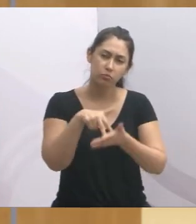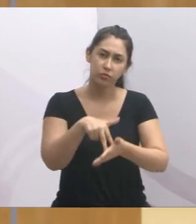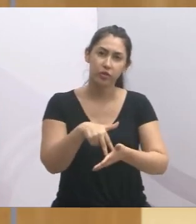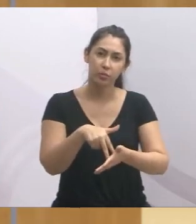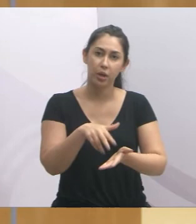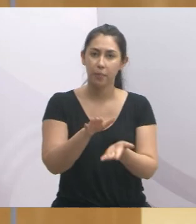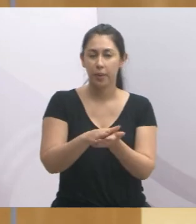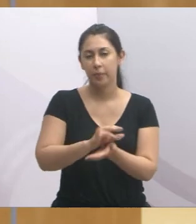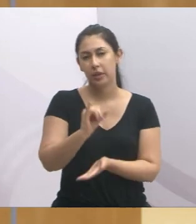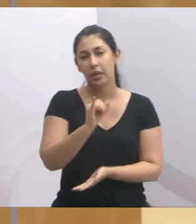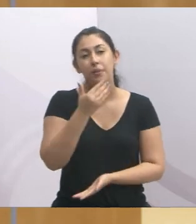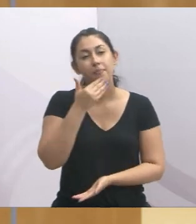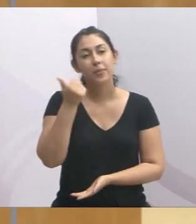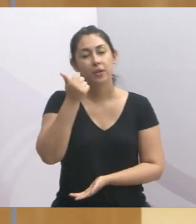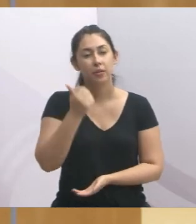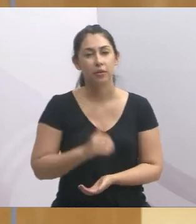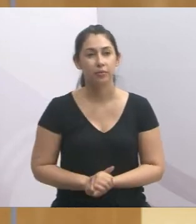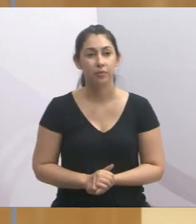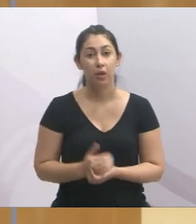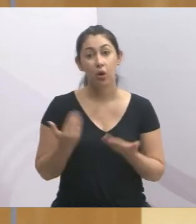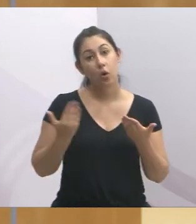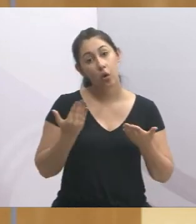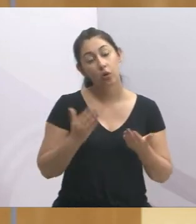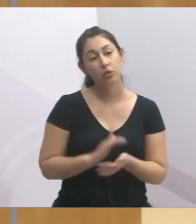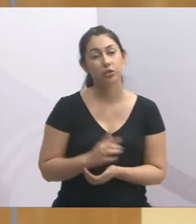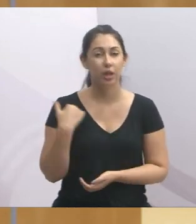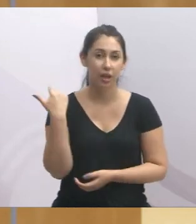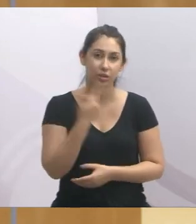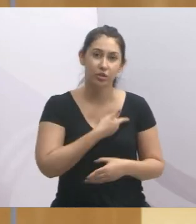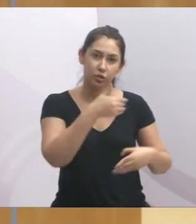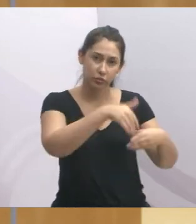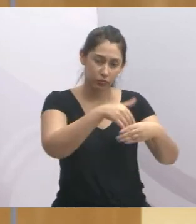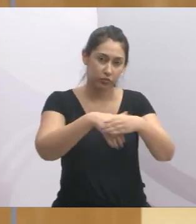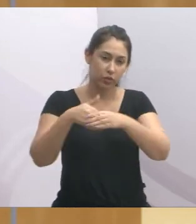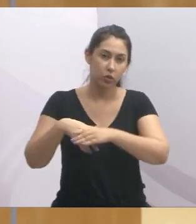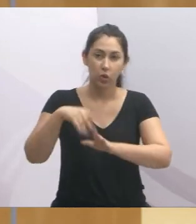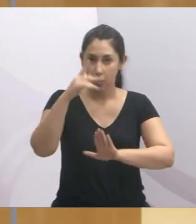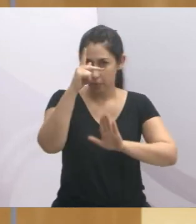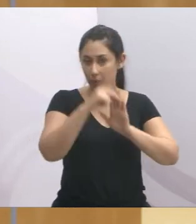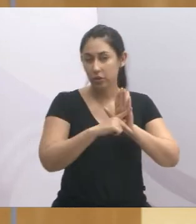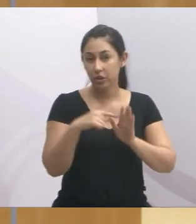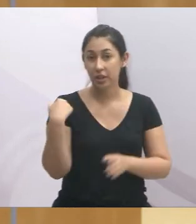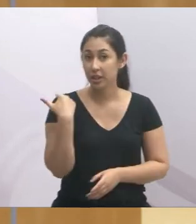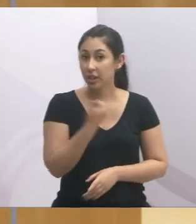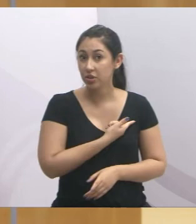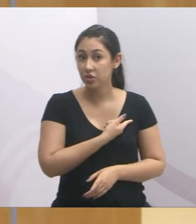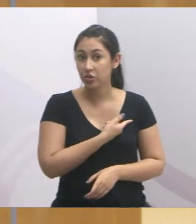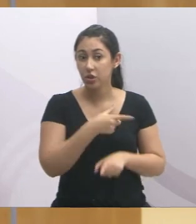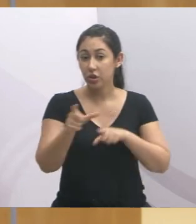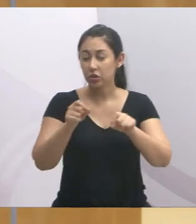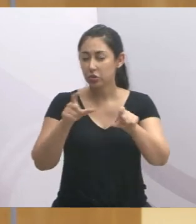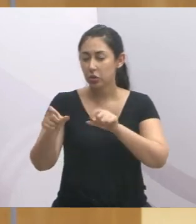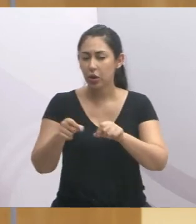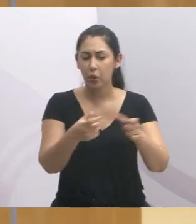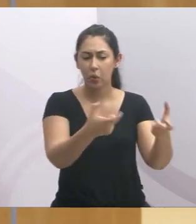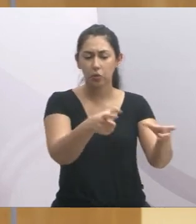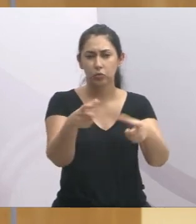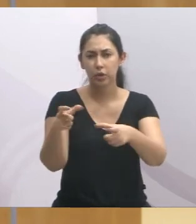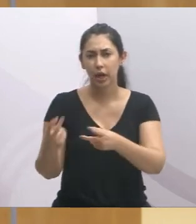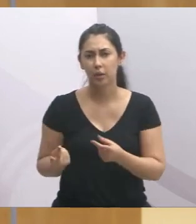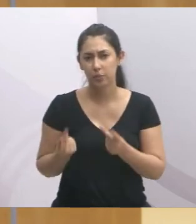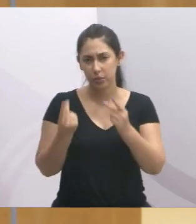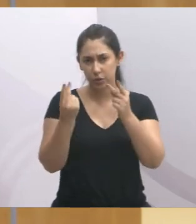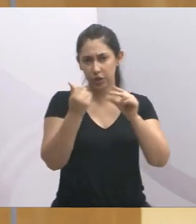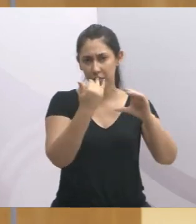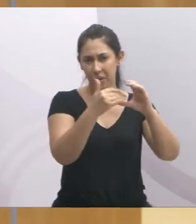melhorar cada dia a mais para Jacareí. Hoje aqui a gente votou o projeto onde a gente designou as emendas em positiva, eu não